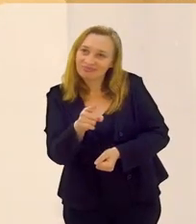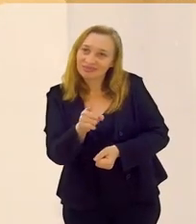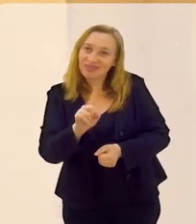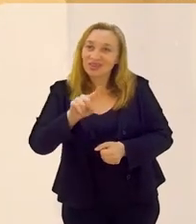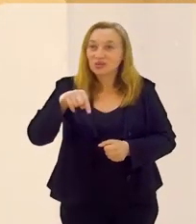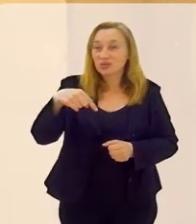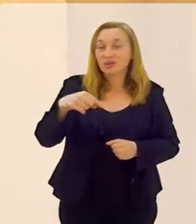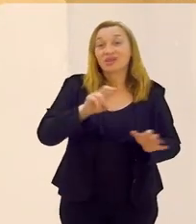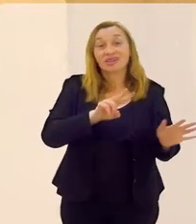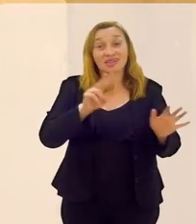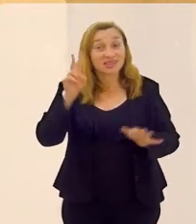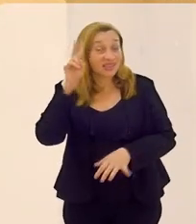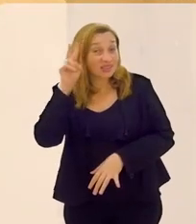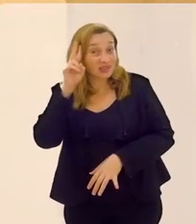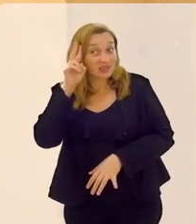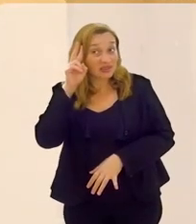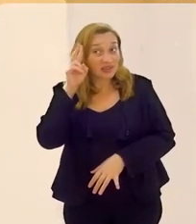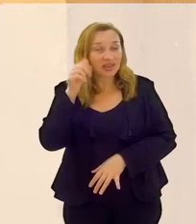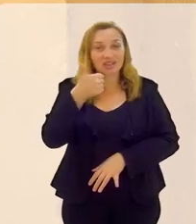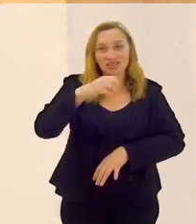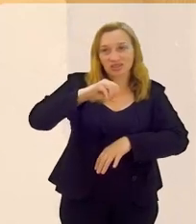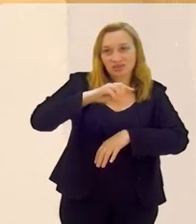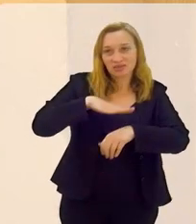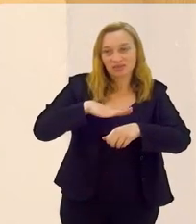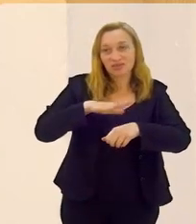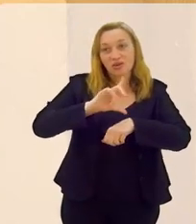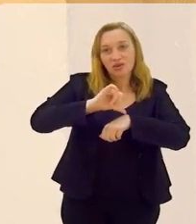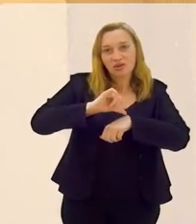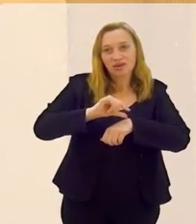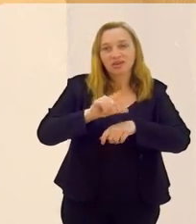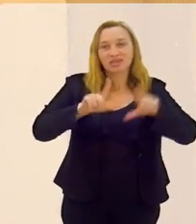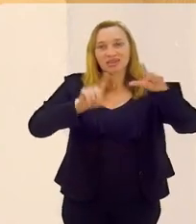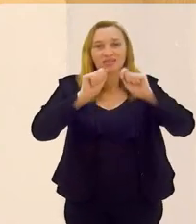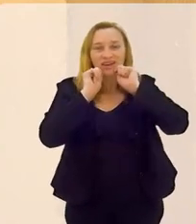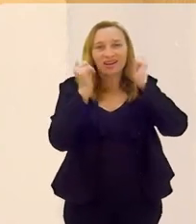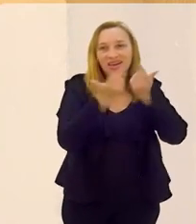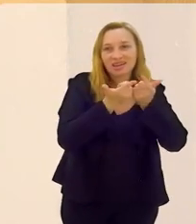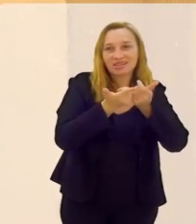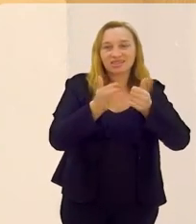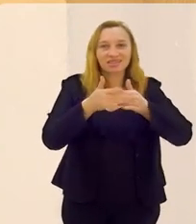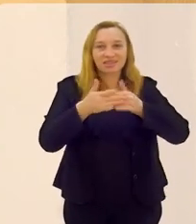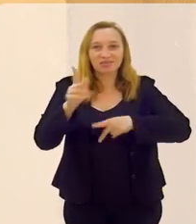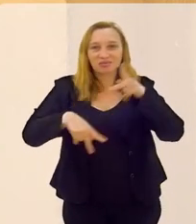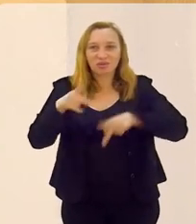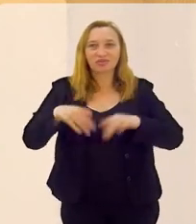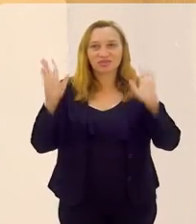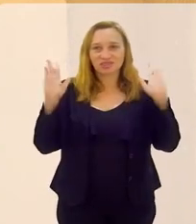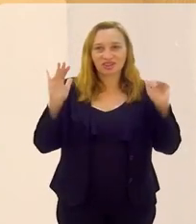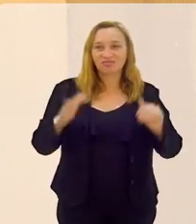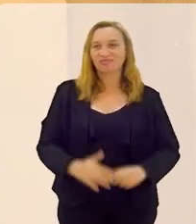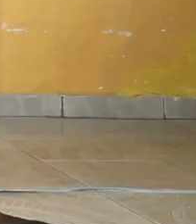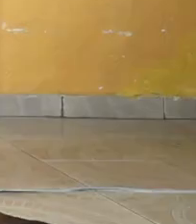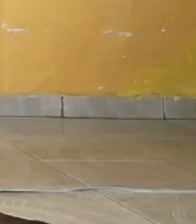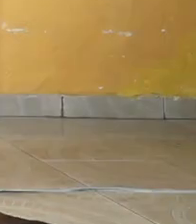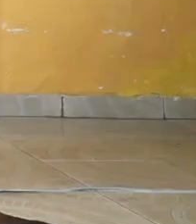Estou te esperando. Na próxima segunda-feira, aqui às 19h, na TV Alérgica, canal do povo. Tchau.